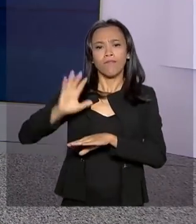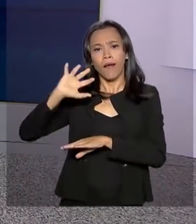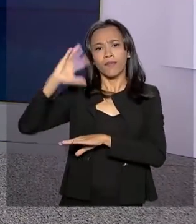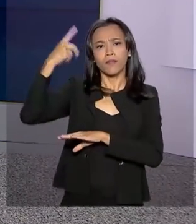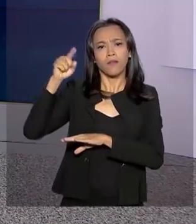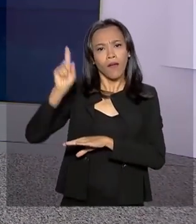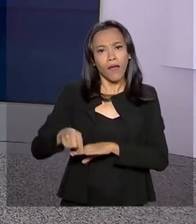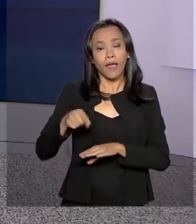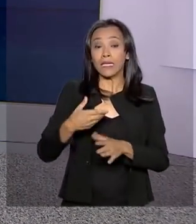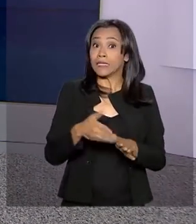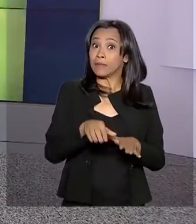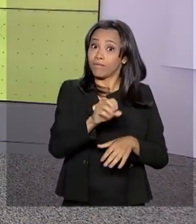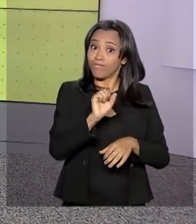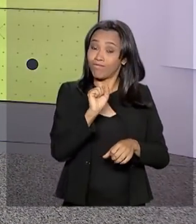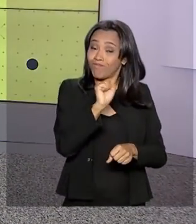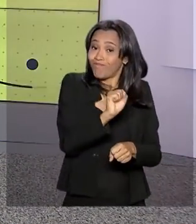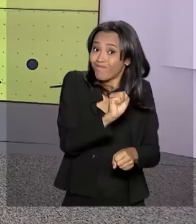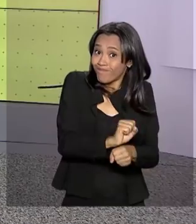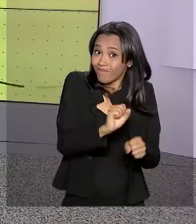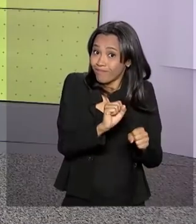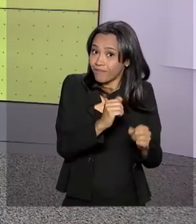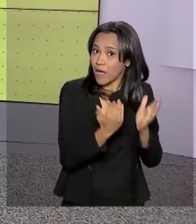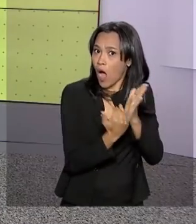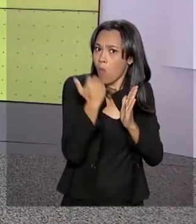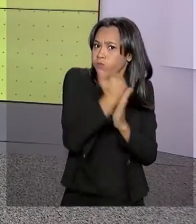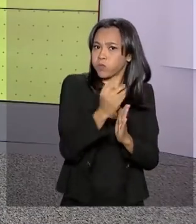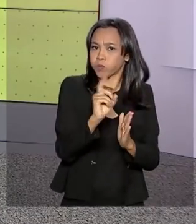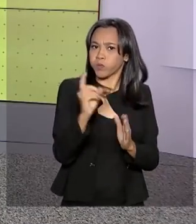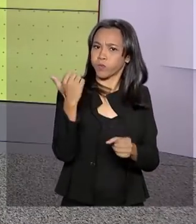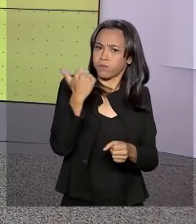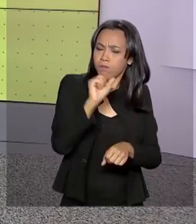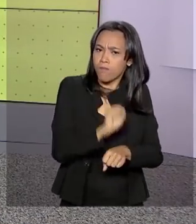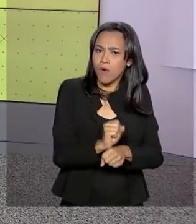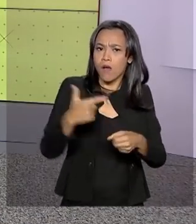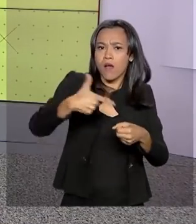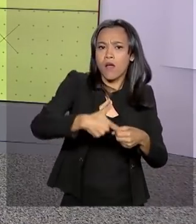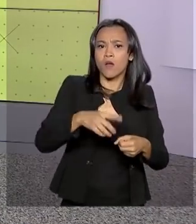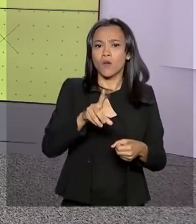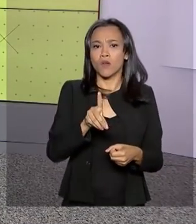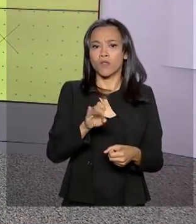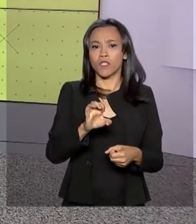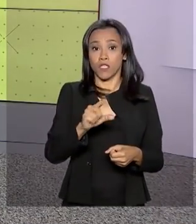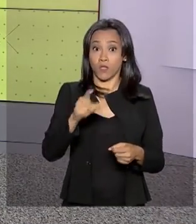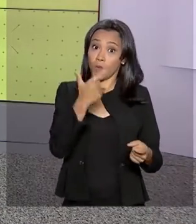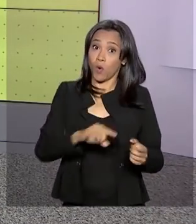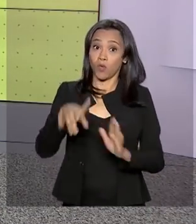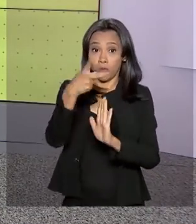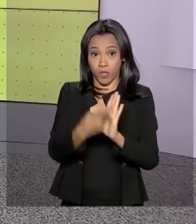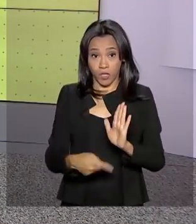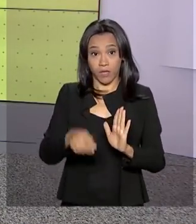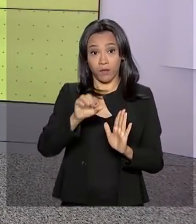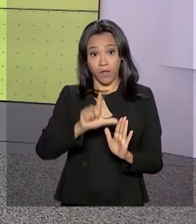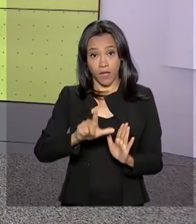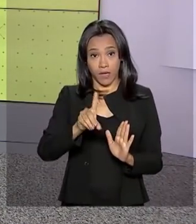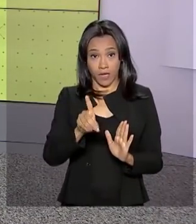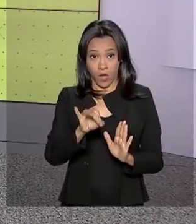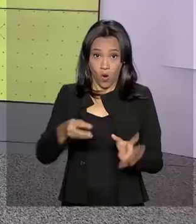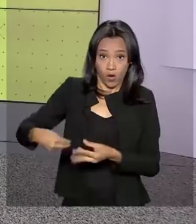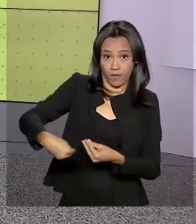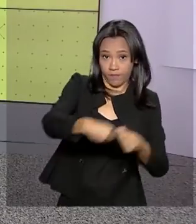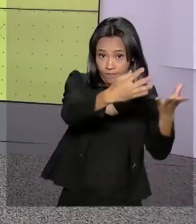suspender o aumento do diesel. Um outro assunto também é o envio para o Congresso da LDO, a Lei de Diretrizes